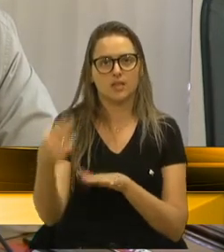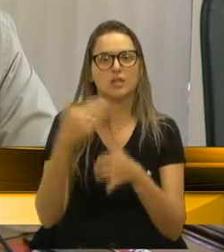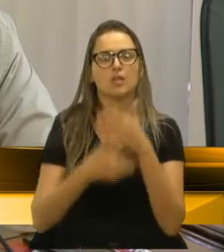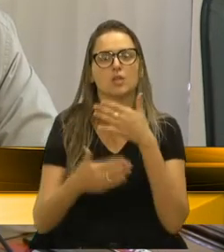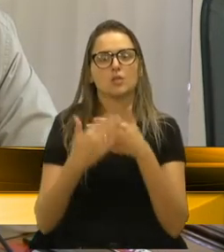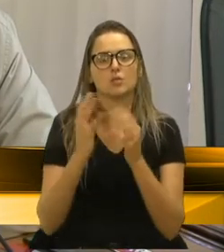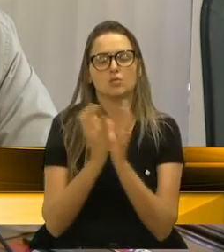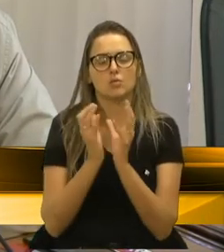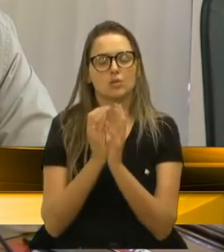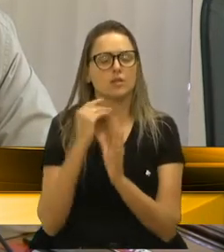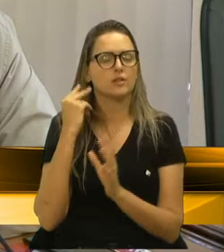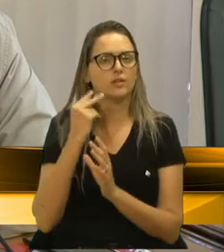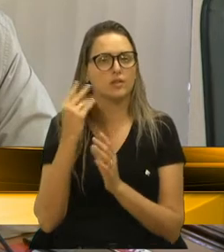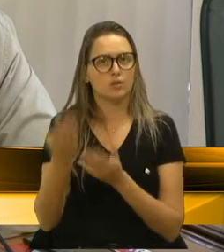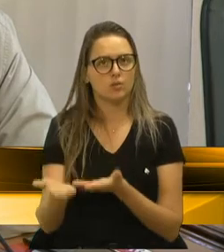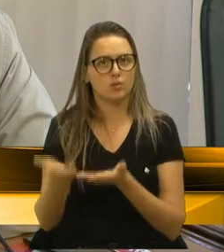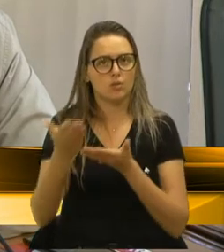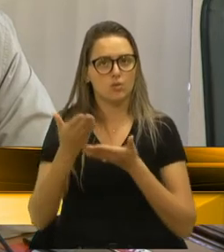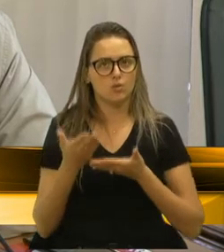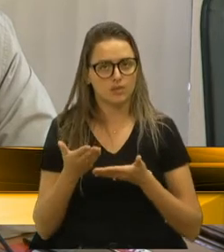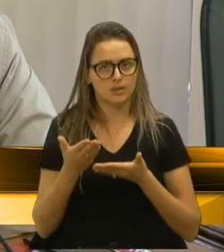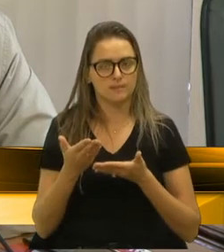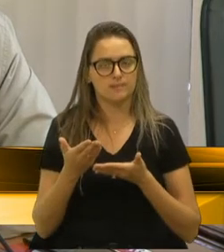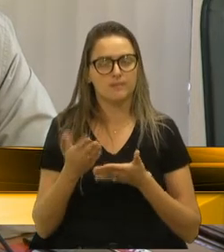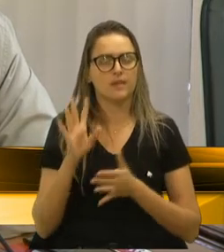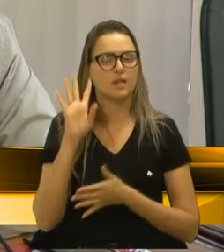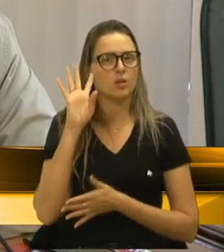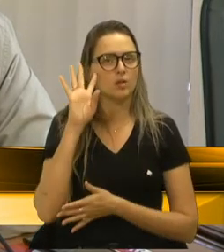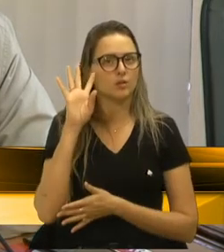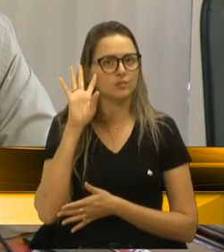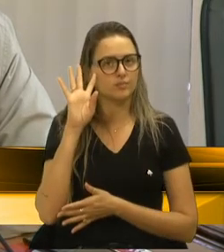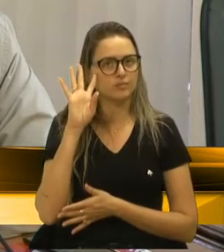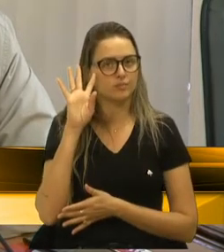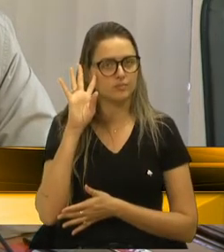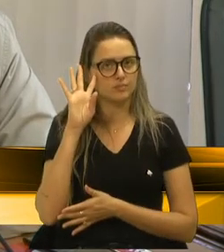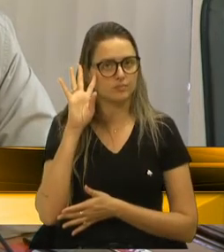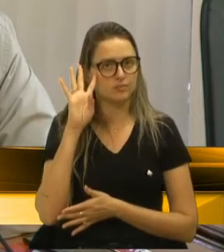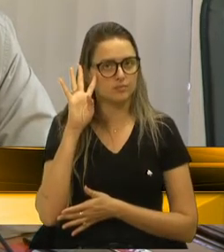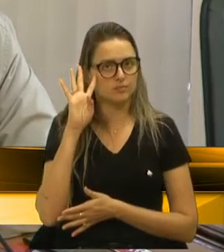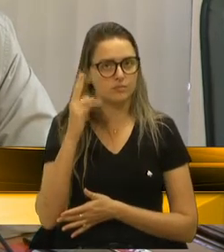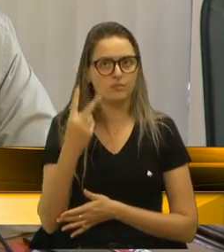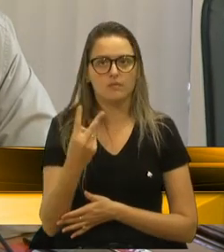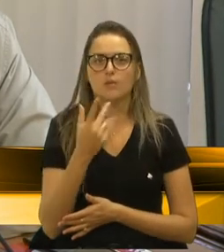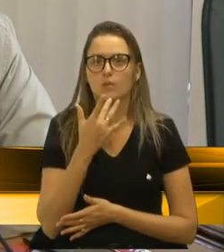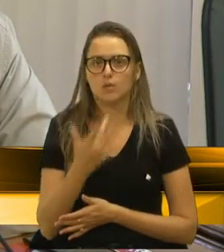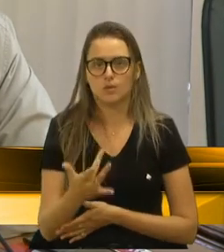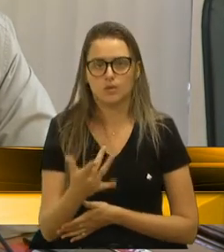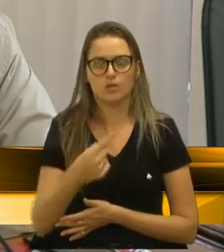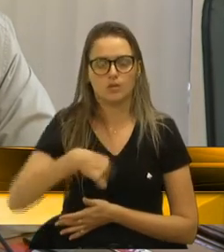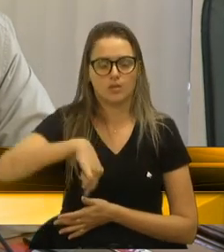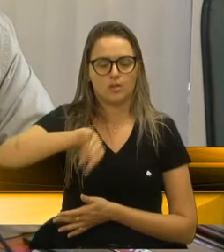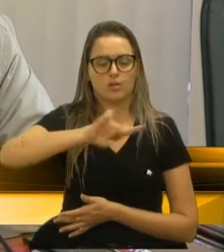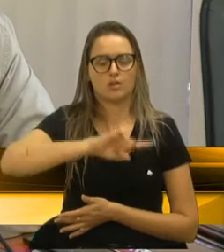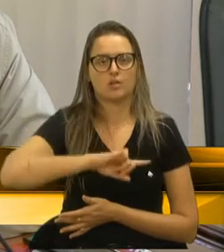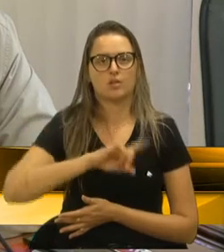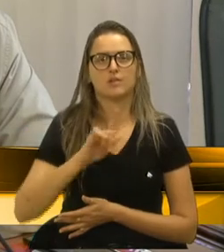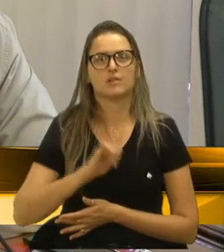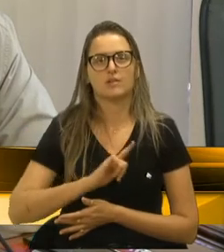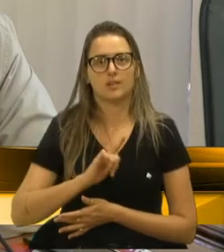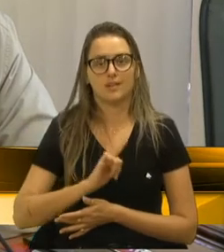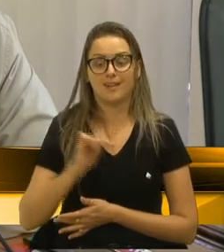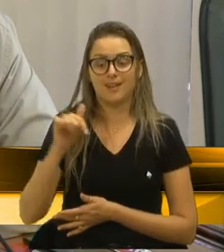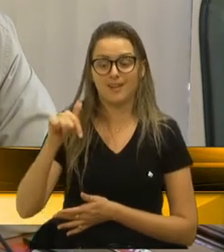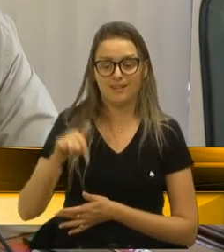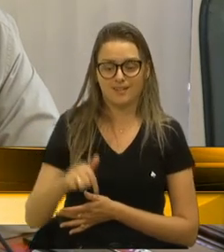colegas vereadores estão convidados para que, na quarta-feira, às duas da tarde, nós estaremos recebendo aqui,